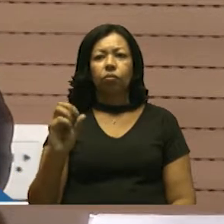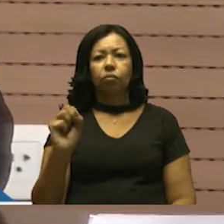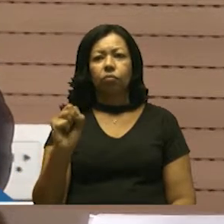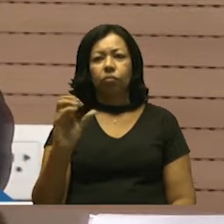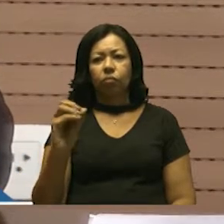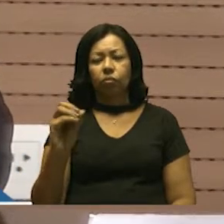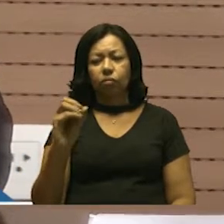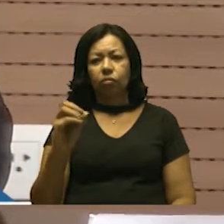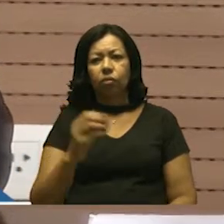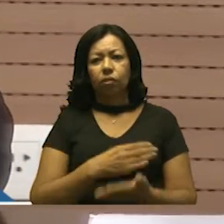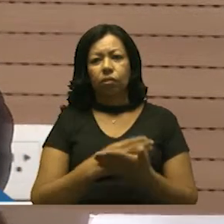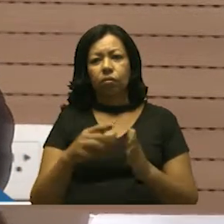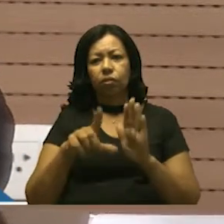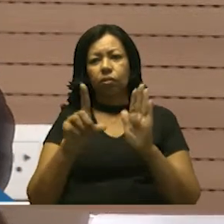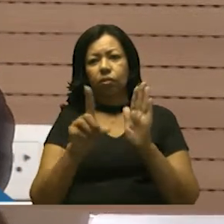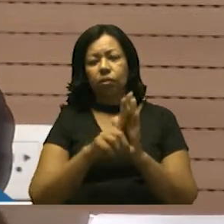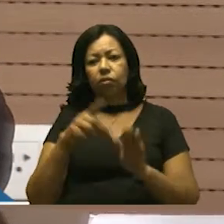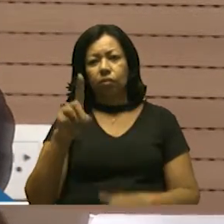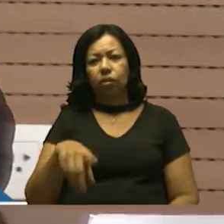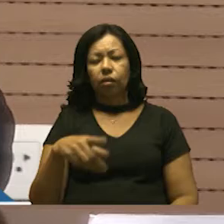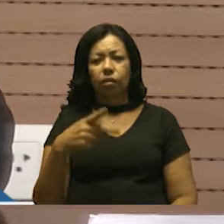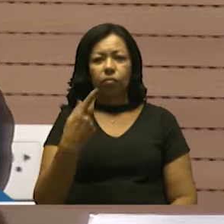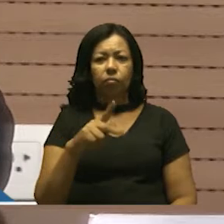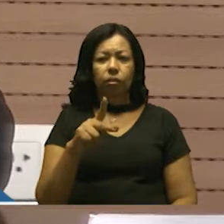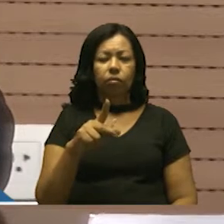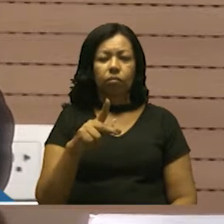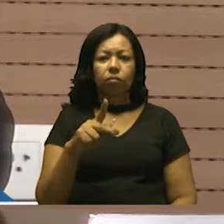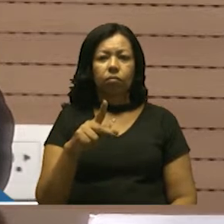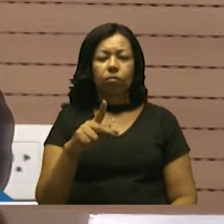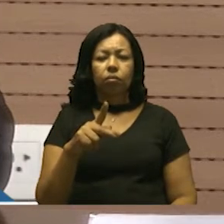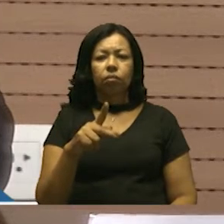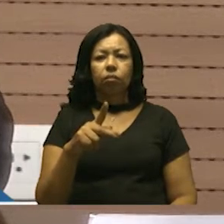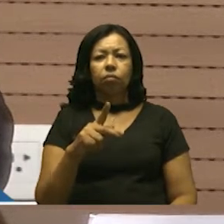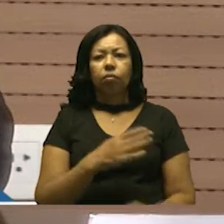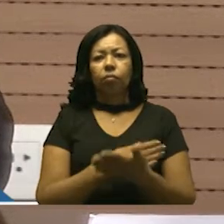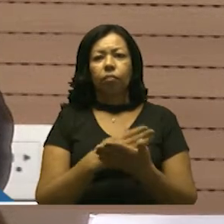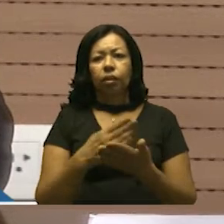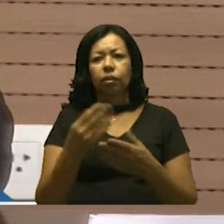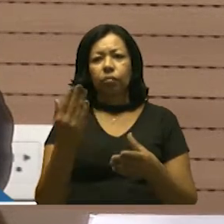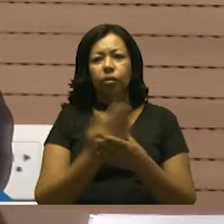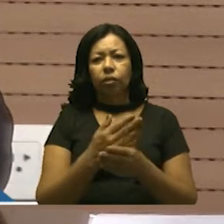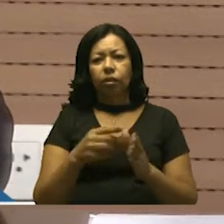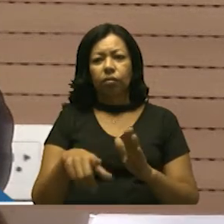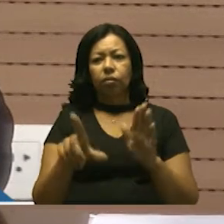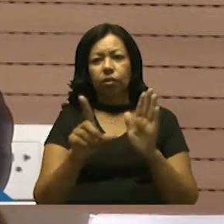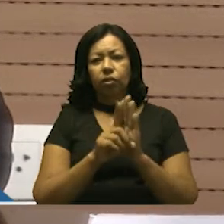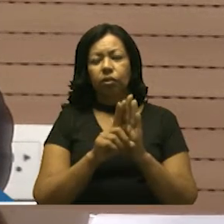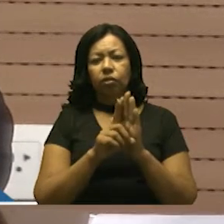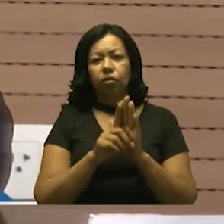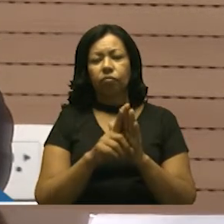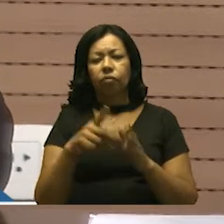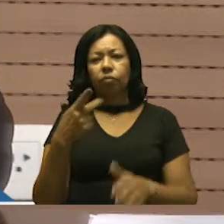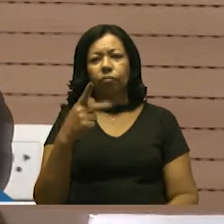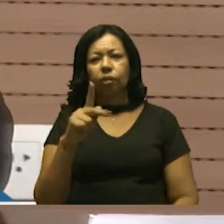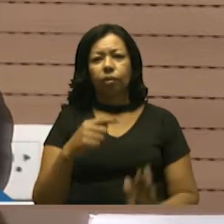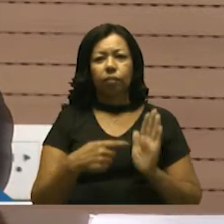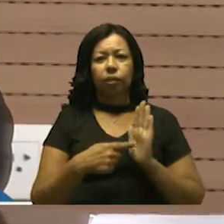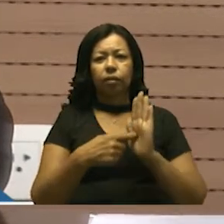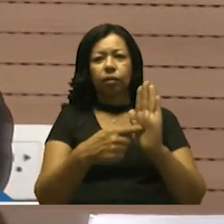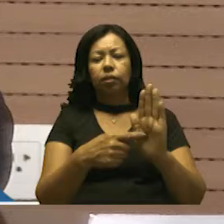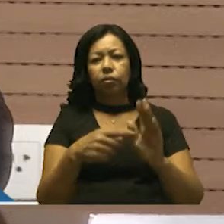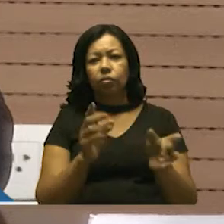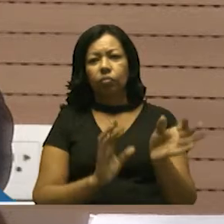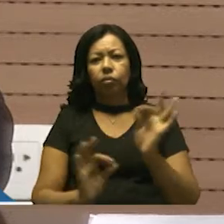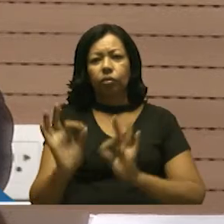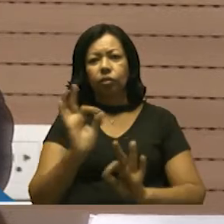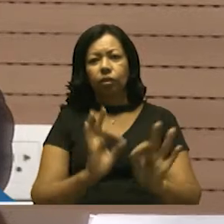legislativa é o ato pelo qual se dá início ao processo legislativo, mediante a apresentação de